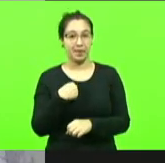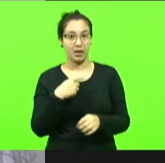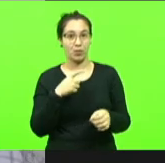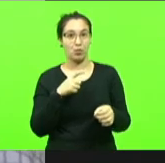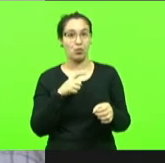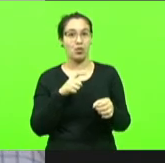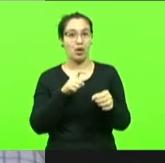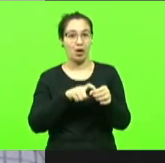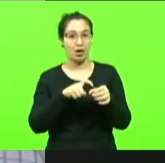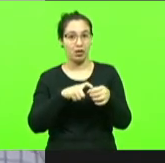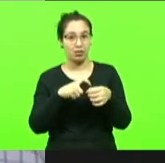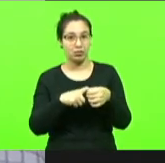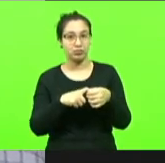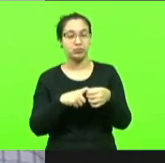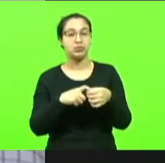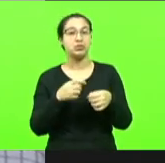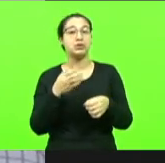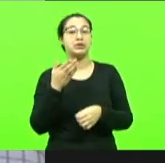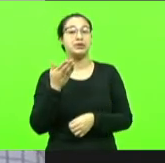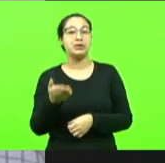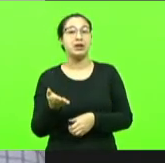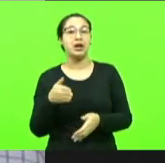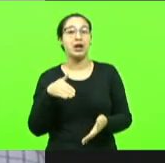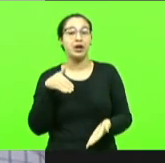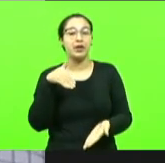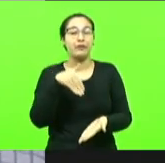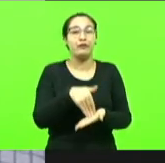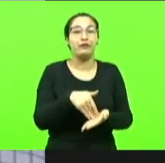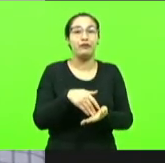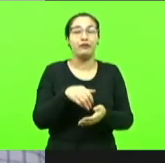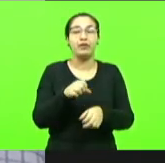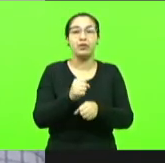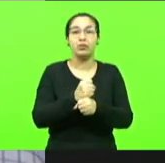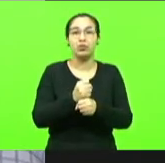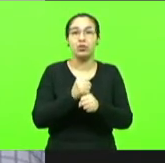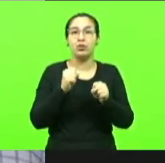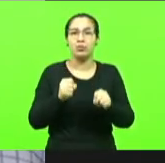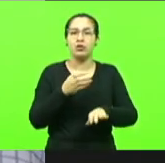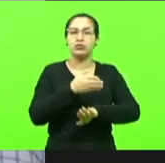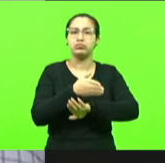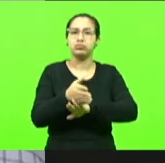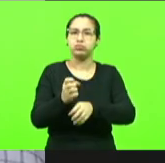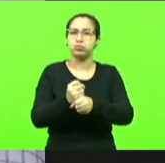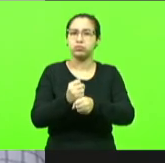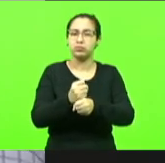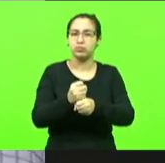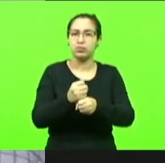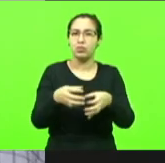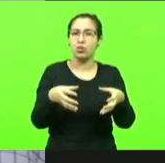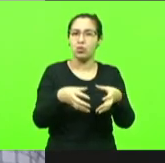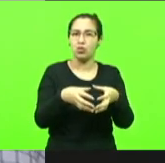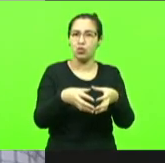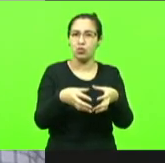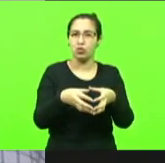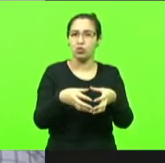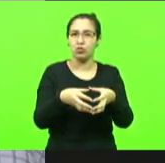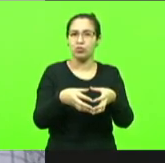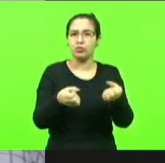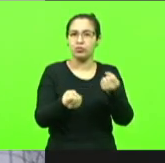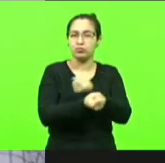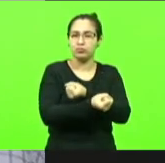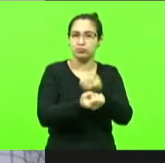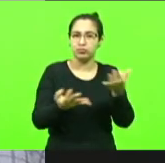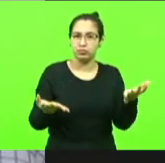quando chega no fim do ano podem participar dos lucros da cooperativa com a distribuição desses